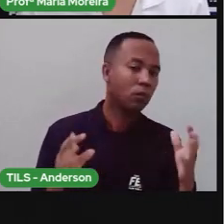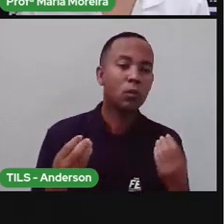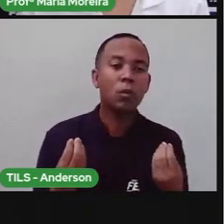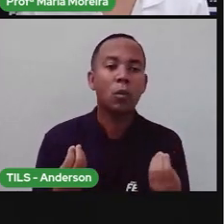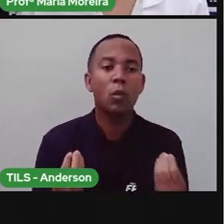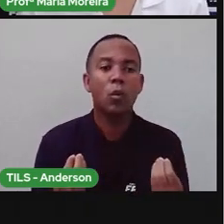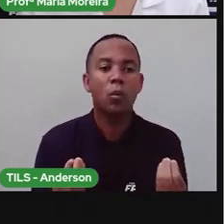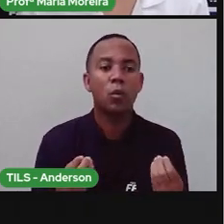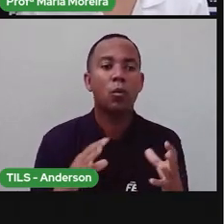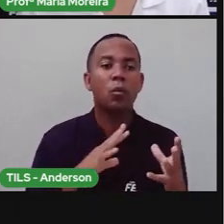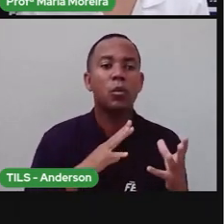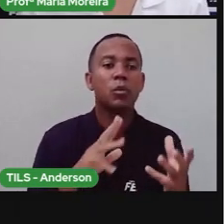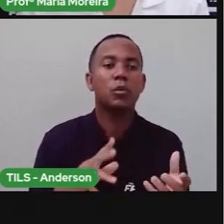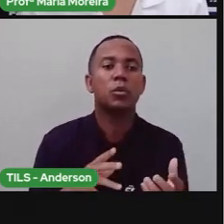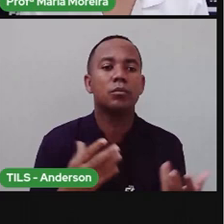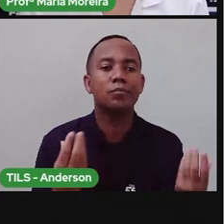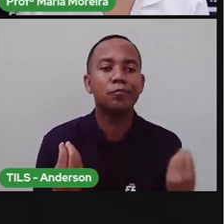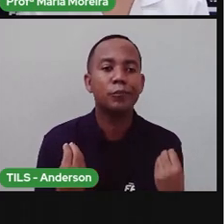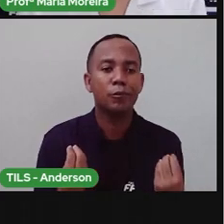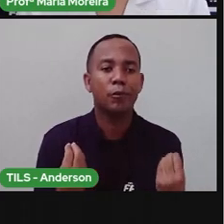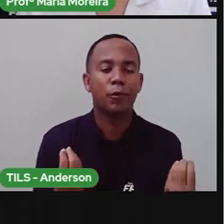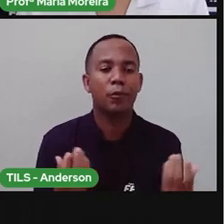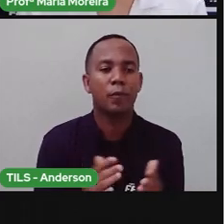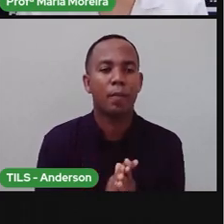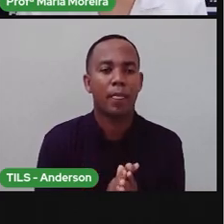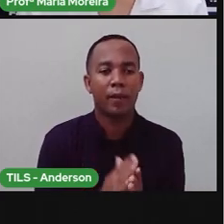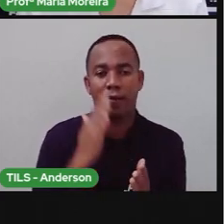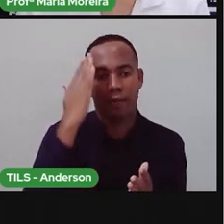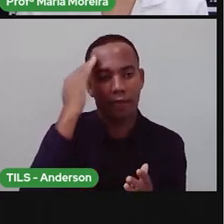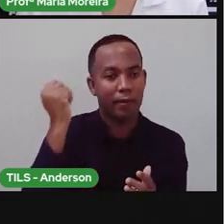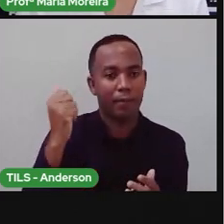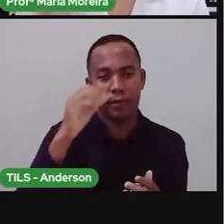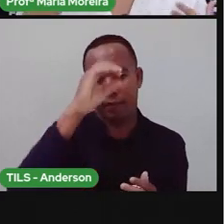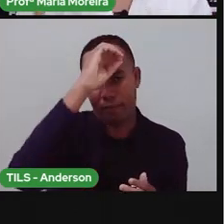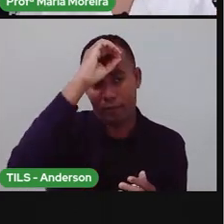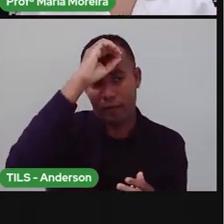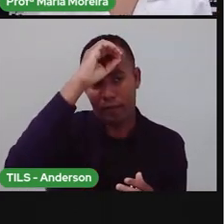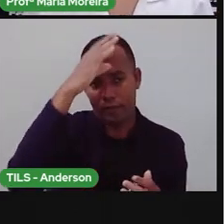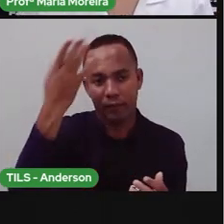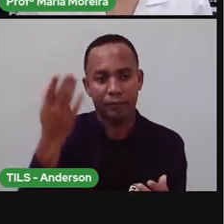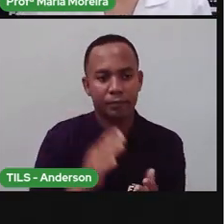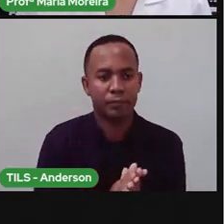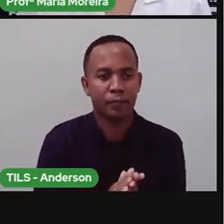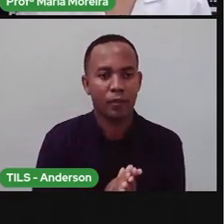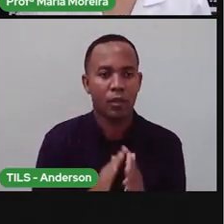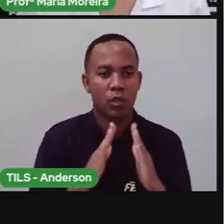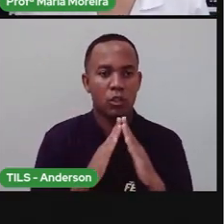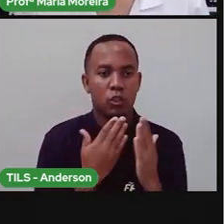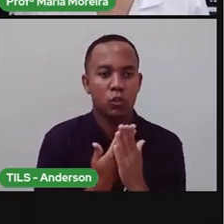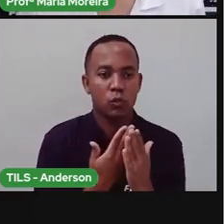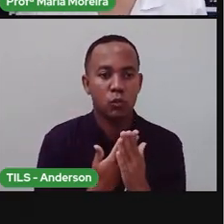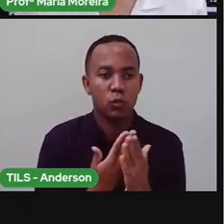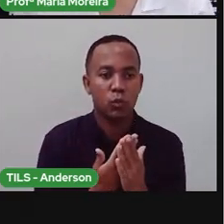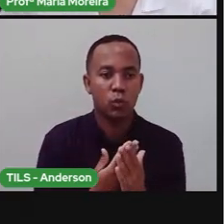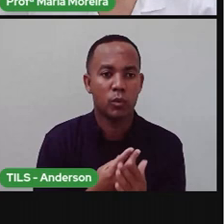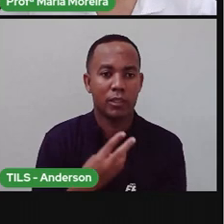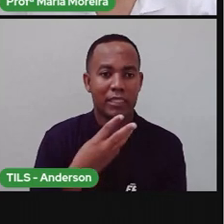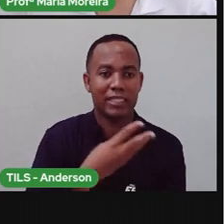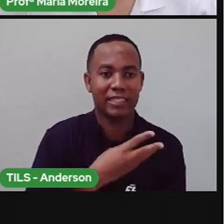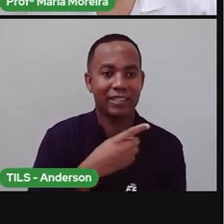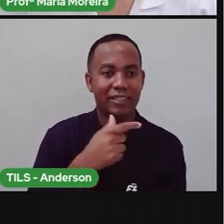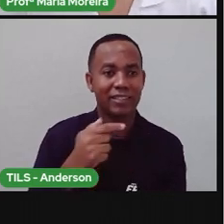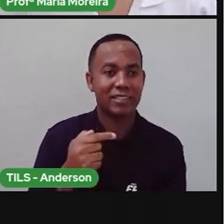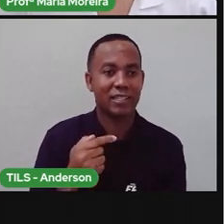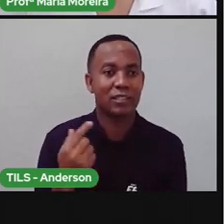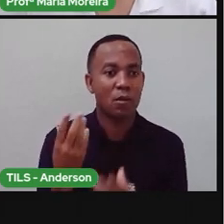Como é que seria o mundo? Né? Ninguém saberia de nada. Estamos na aula de número 37. Quanta informação